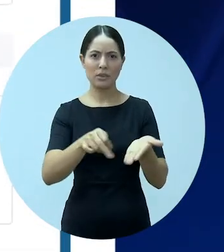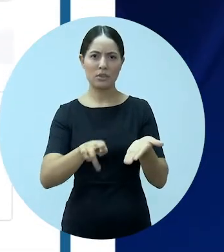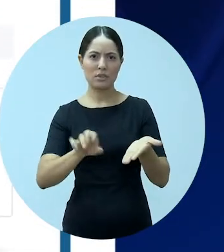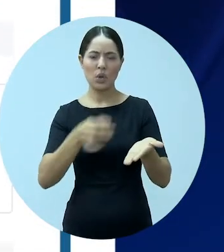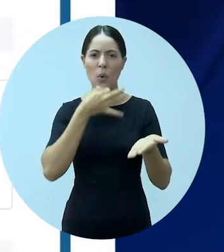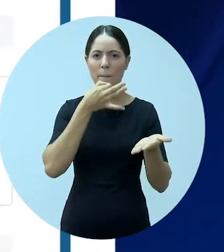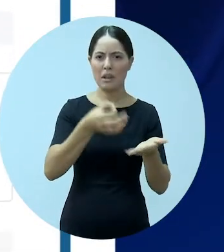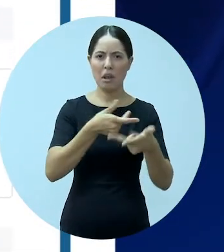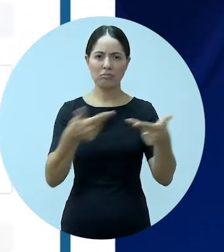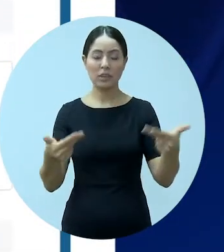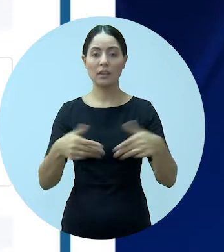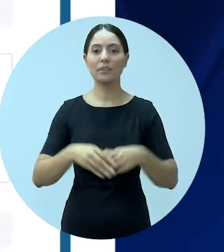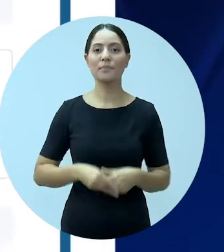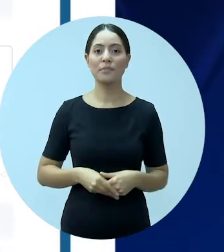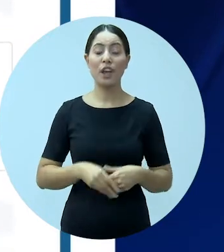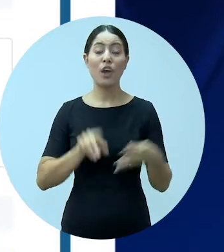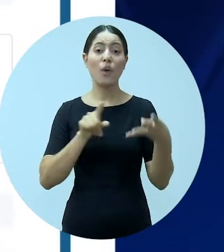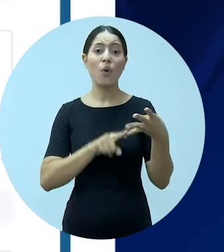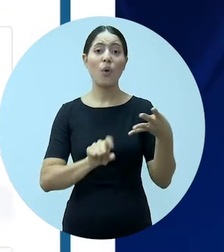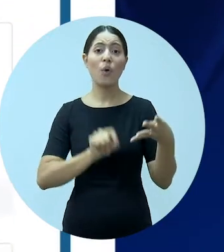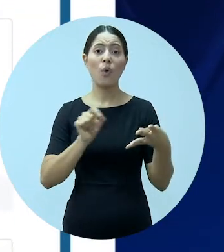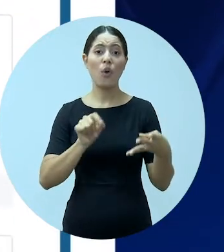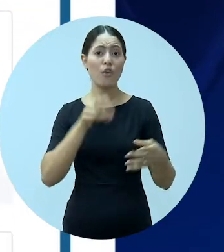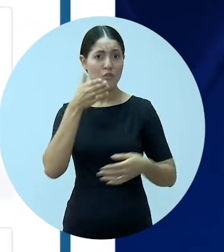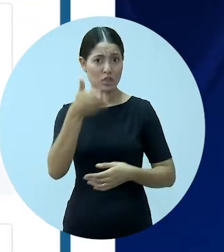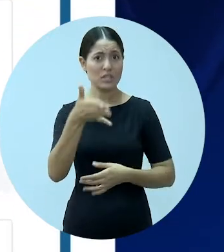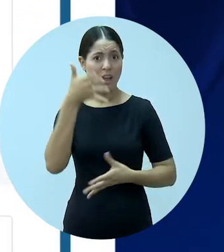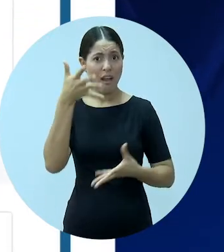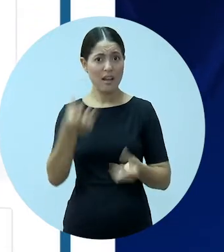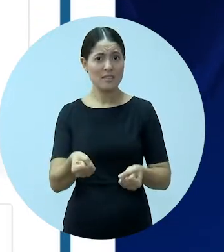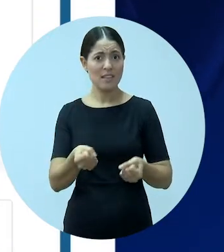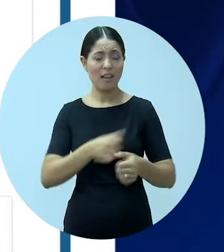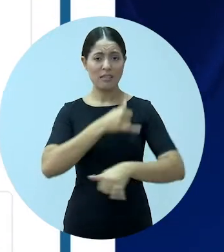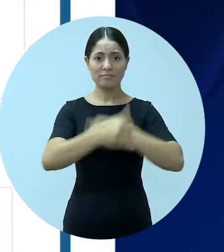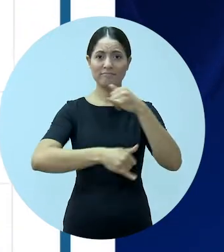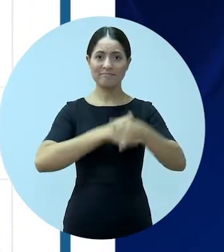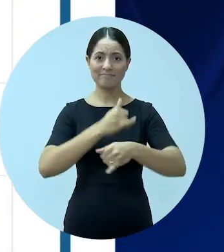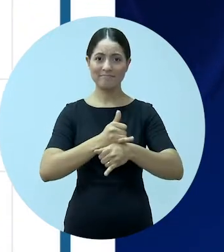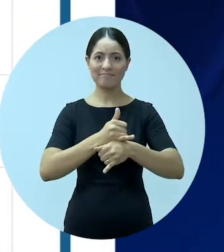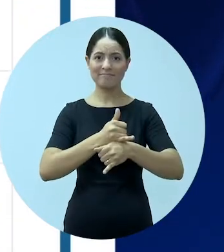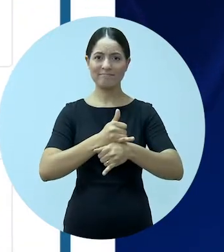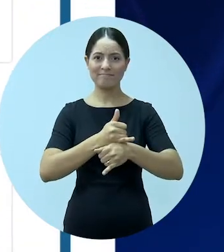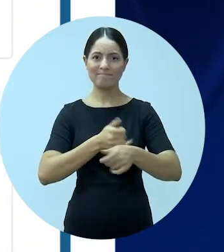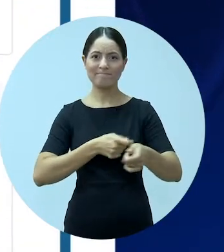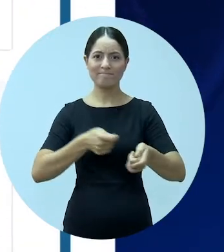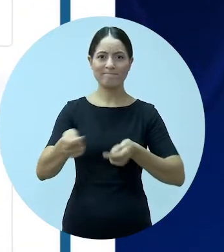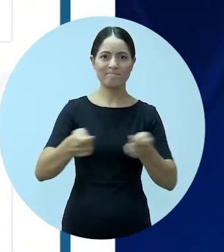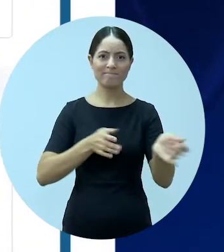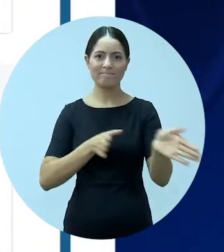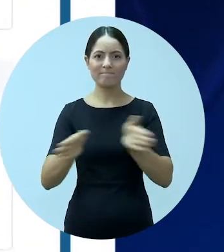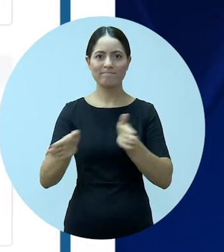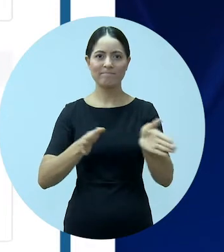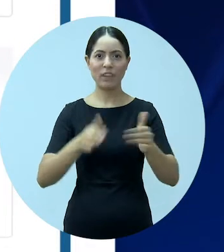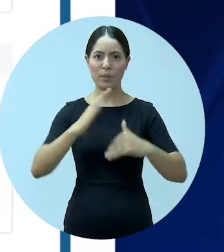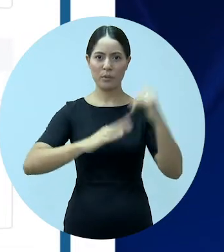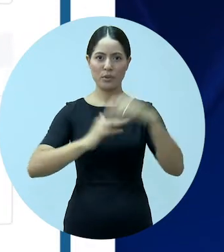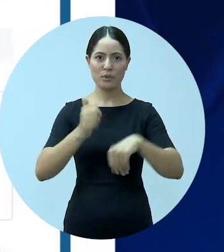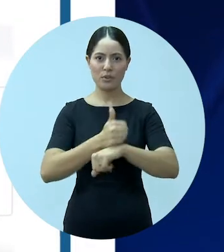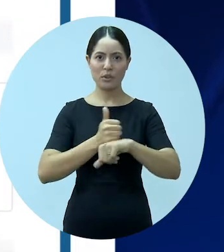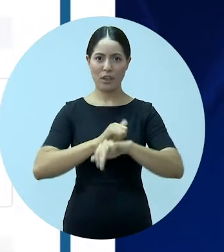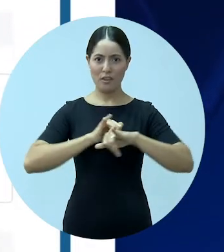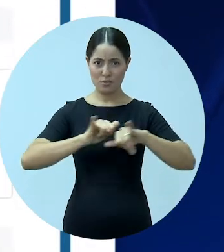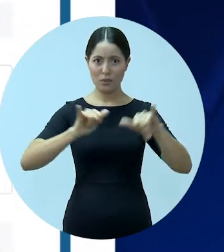como patrocínio de postagens, comentários de casos? Você é a favor da utilização de plataformas digitais para